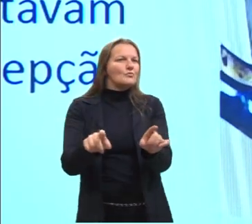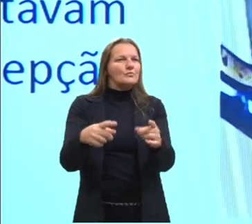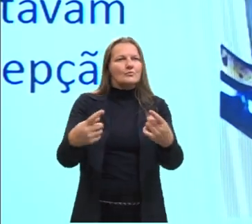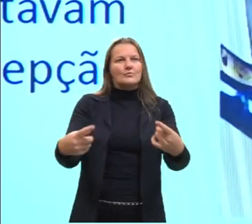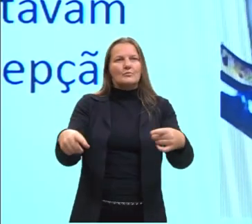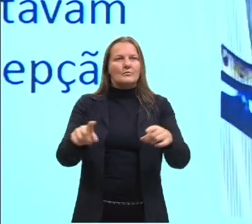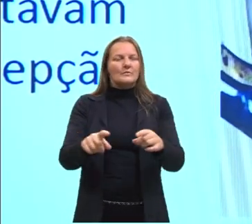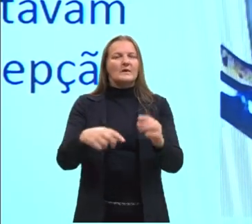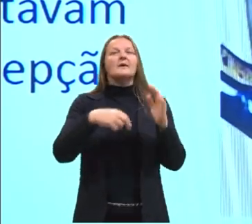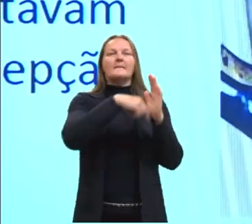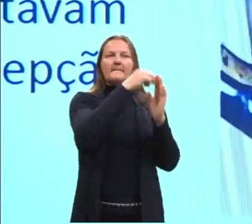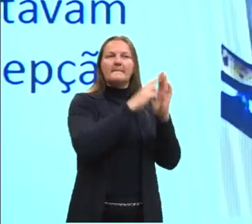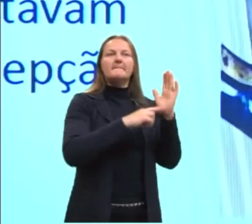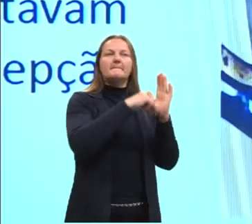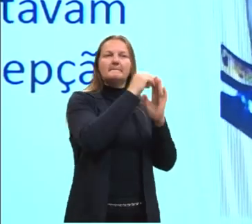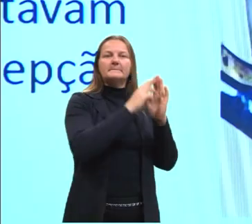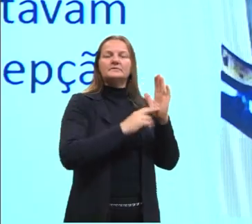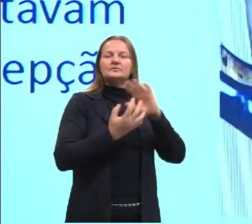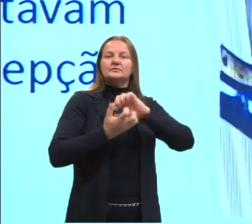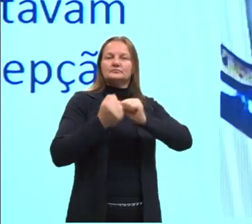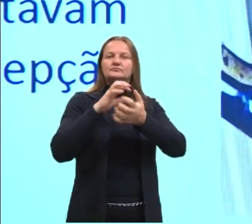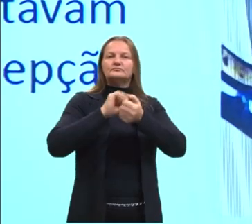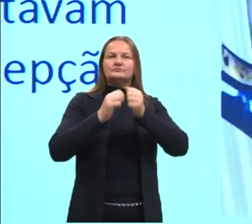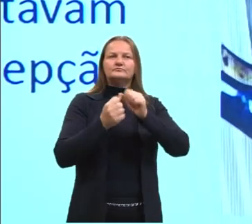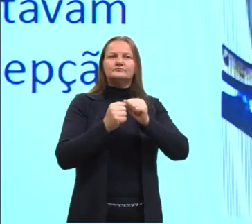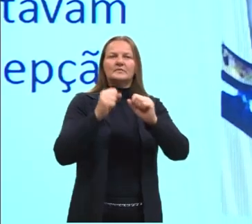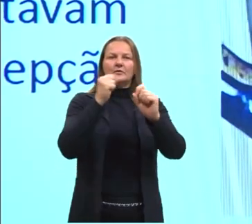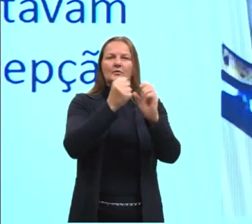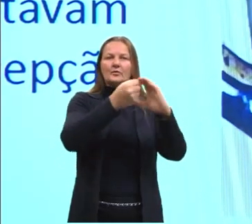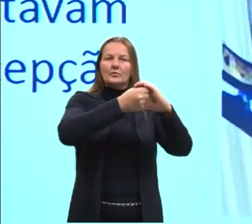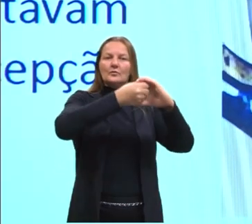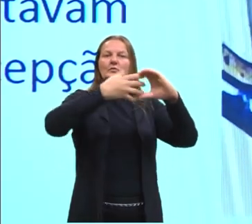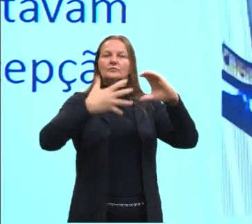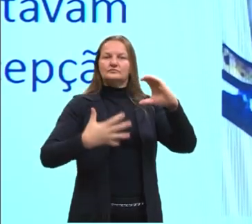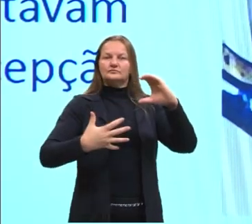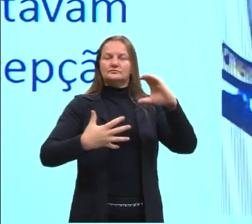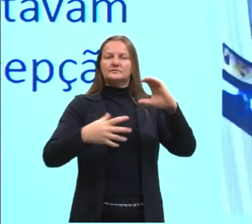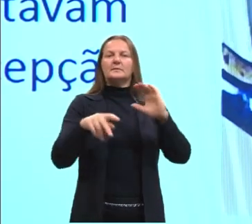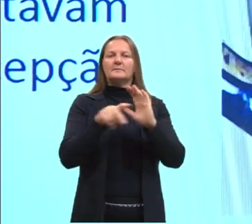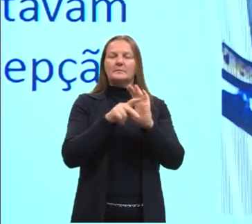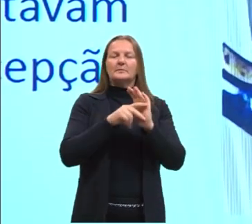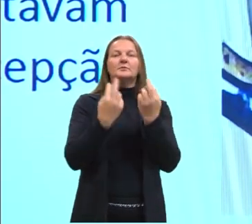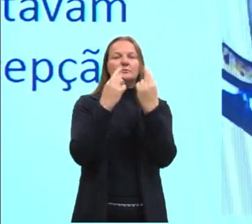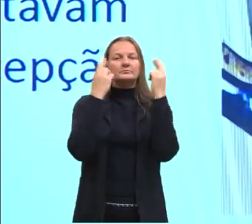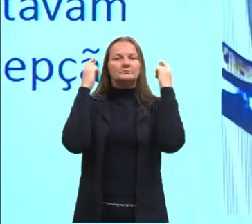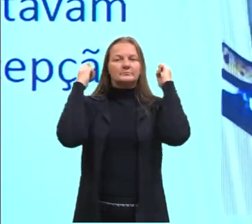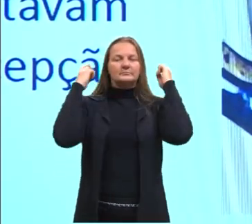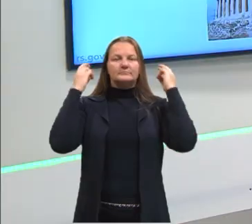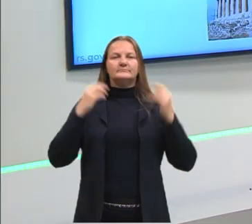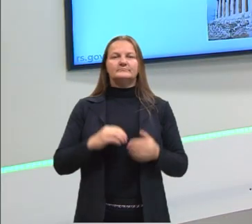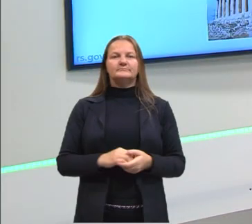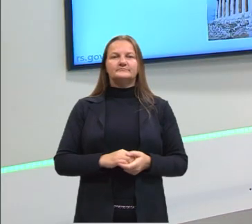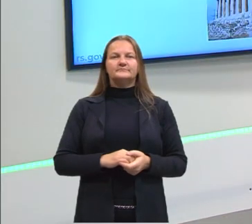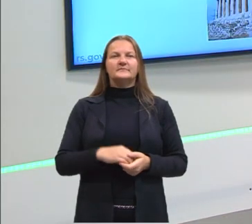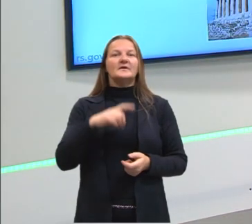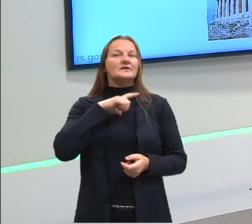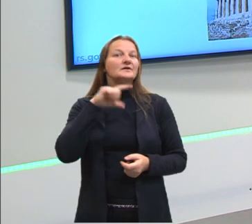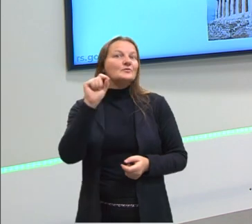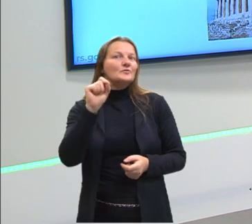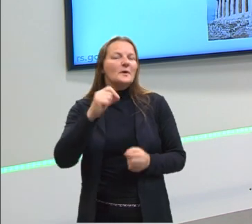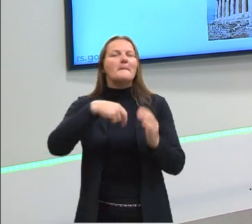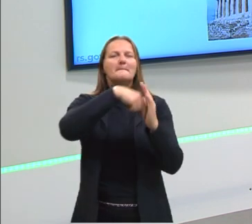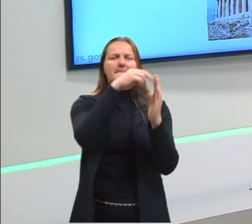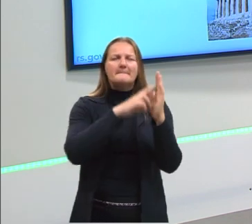pintura em cerâmica não é uma das características da arte, da expressão artística na Grécia. Então, a